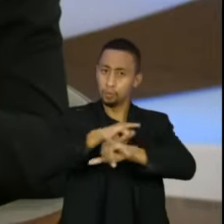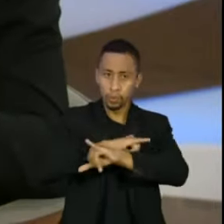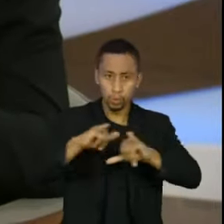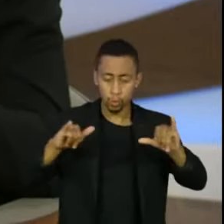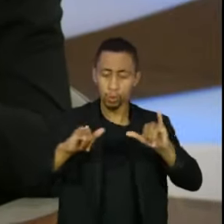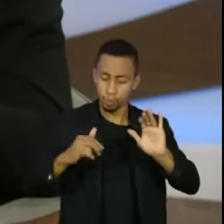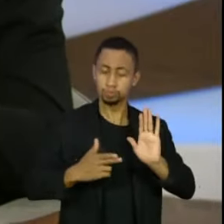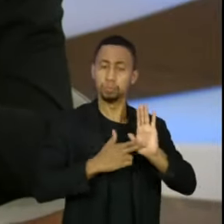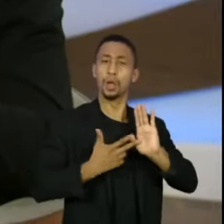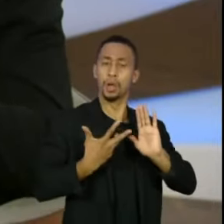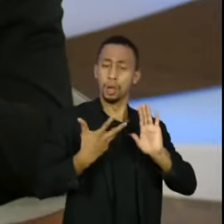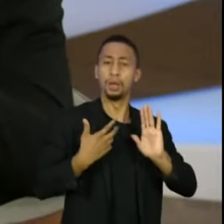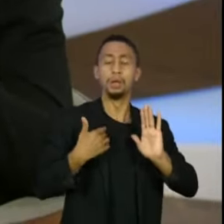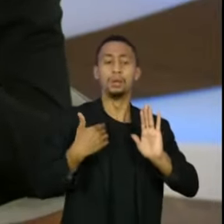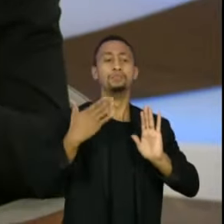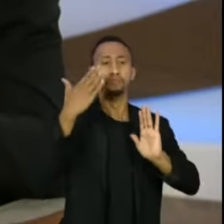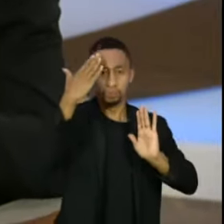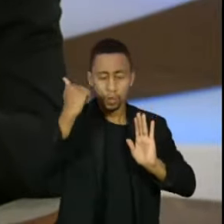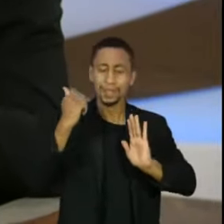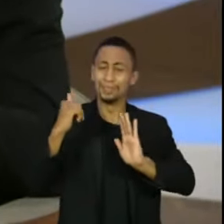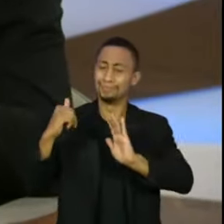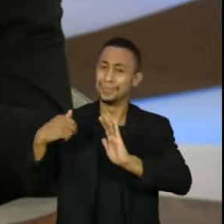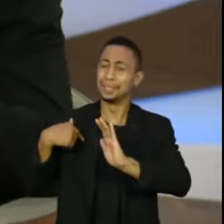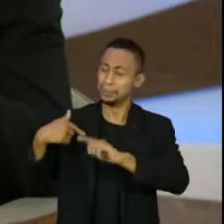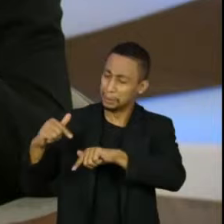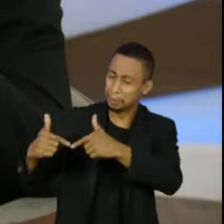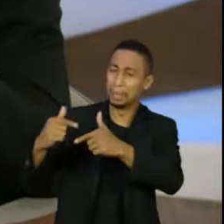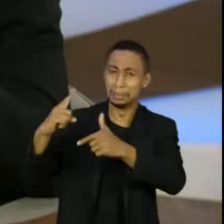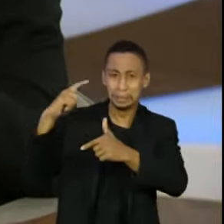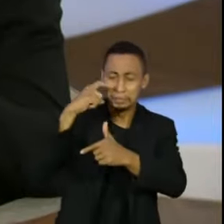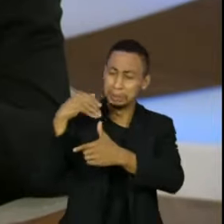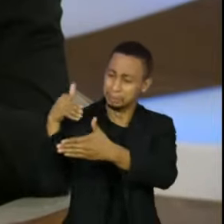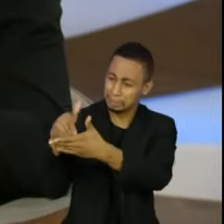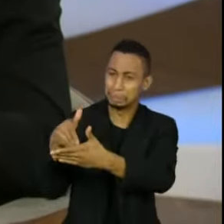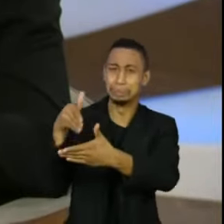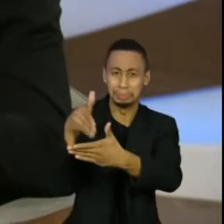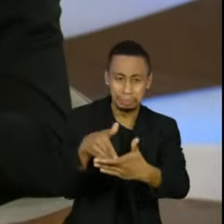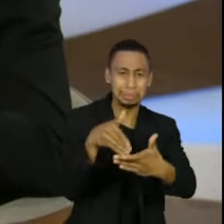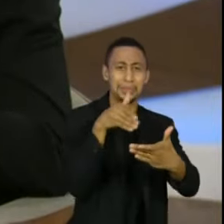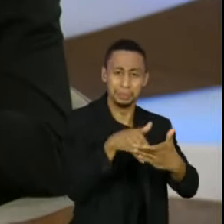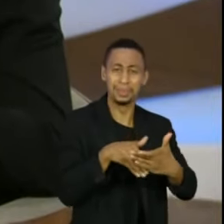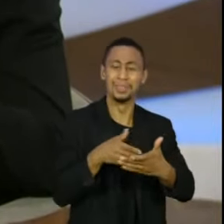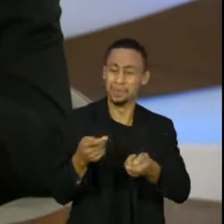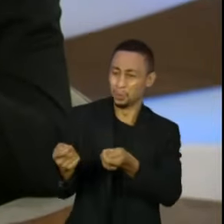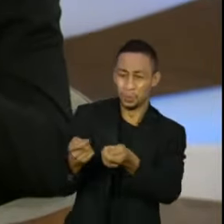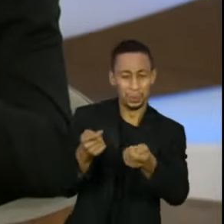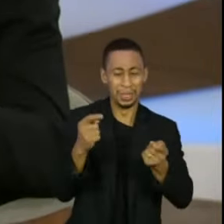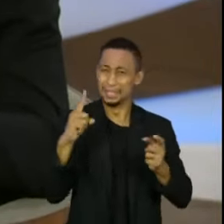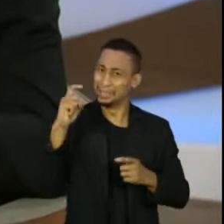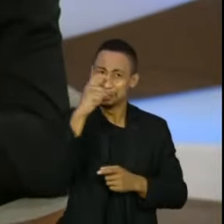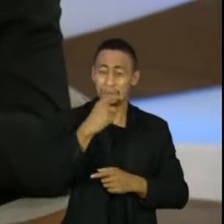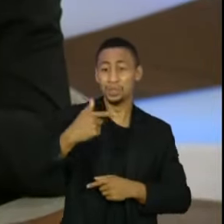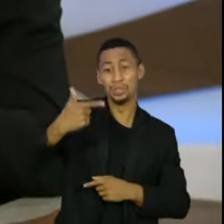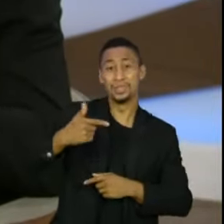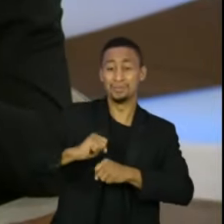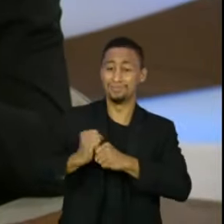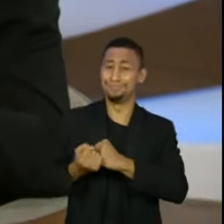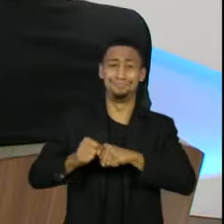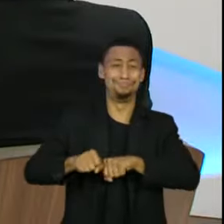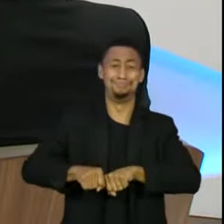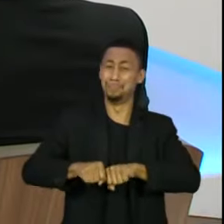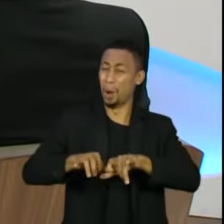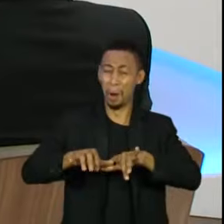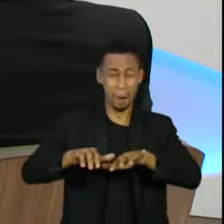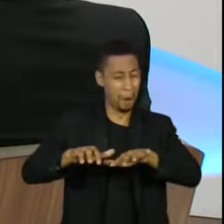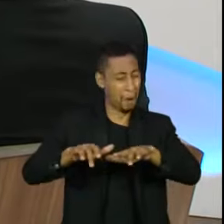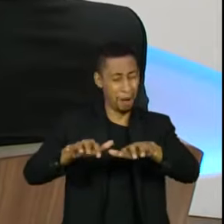reconhecendo todas as dificuldades, apontando todas as dificuldades de uma pandemia cuja segunda onda foi muito